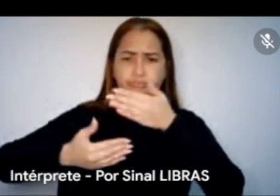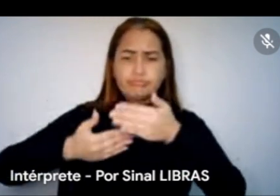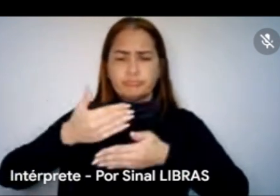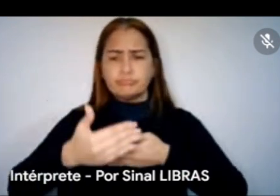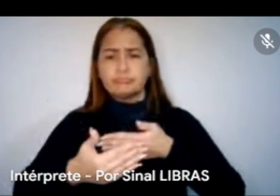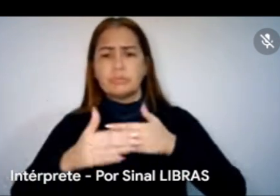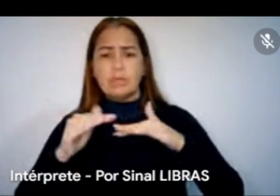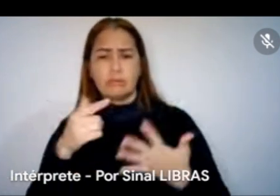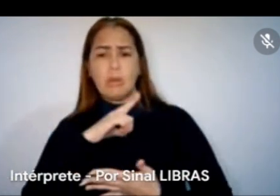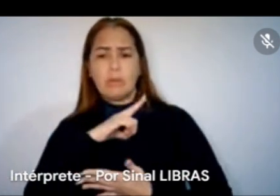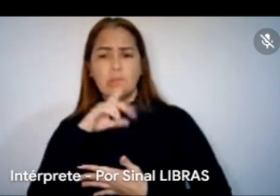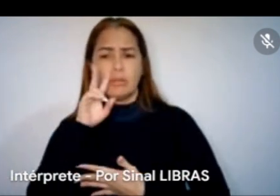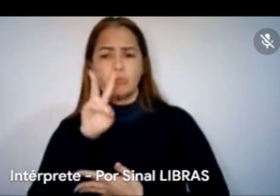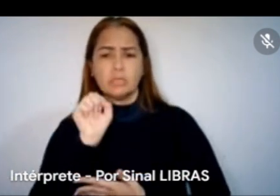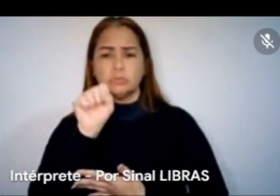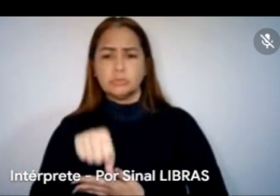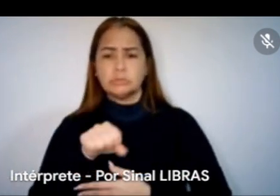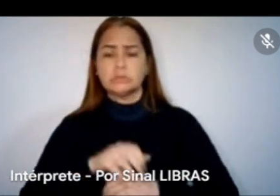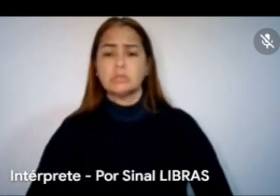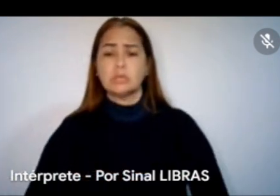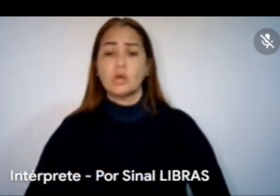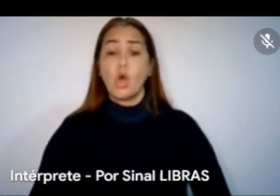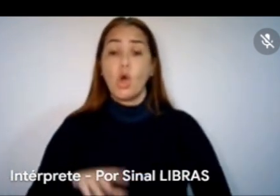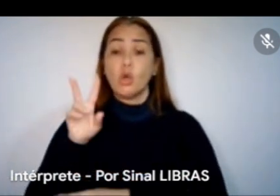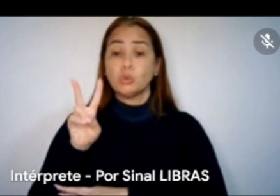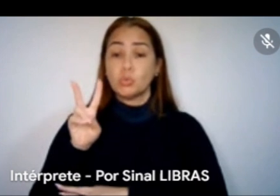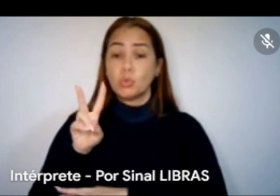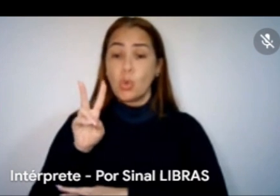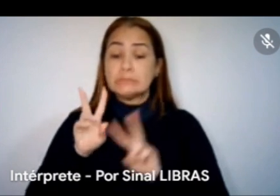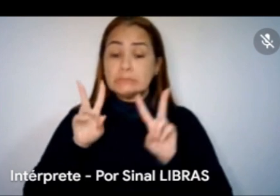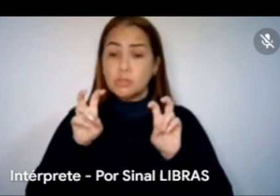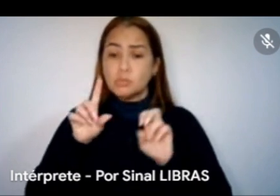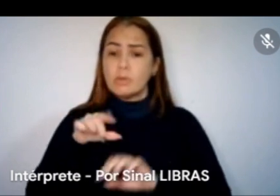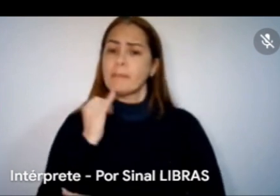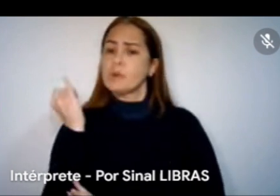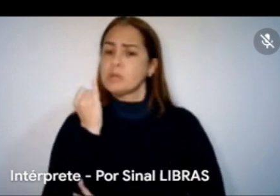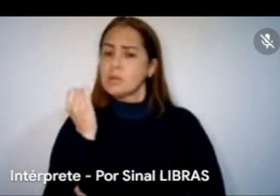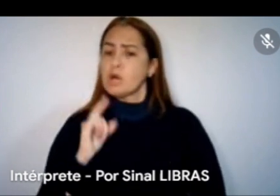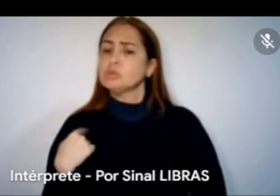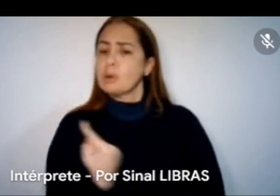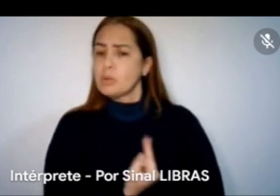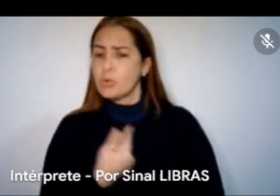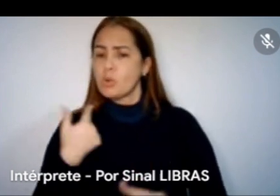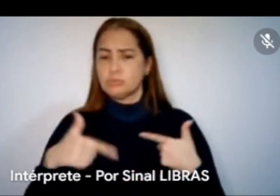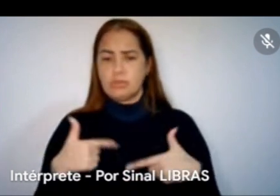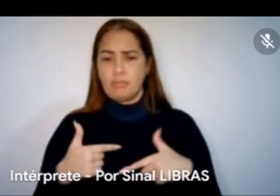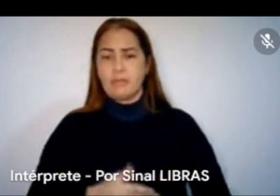visto que dois pontos são essenciais para o nosso trabalho, né, que trabalhamos